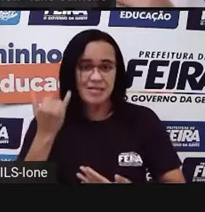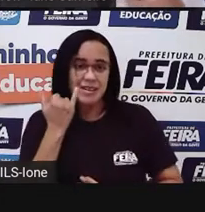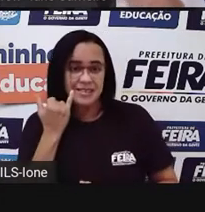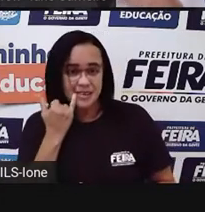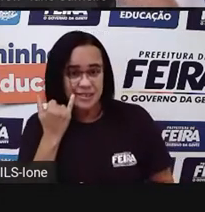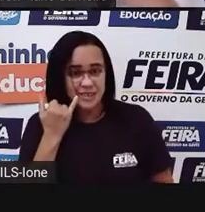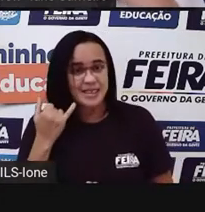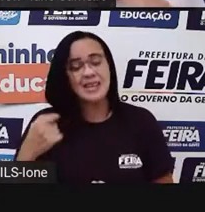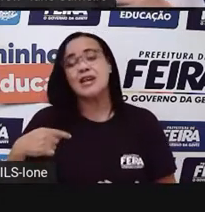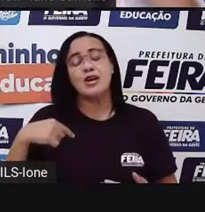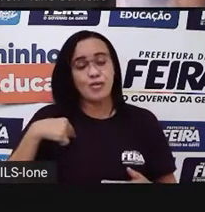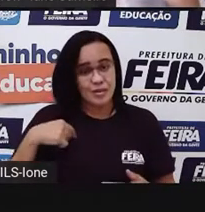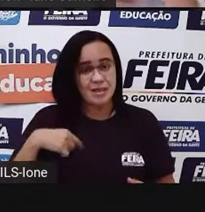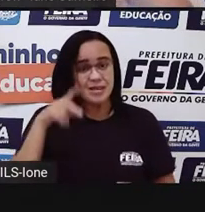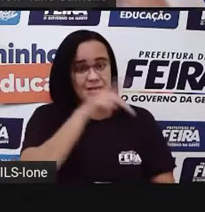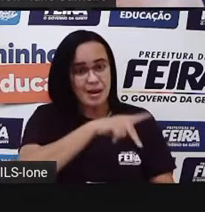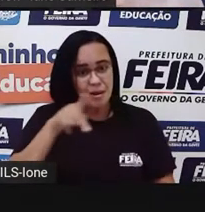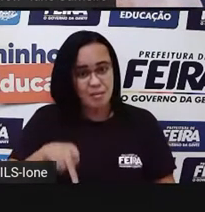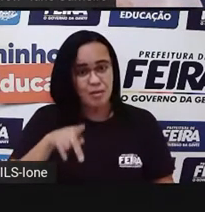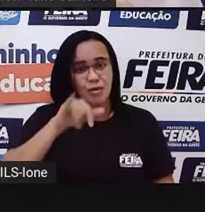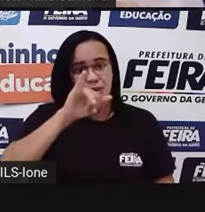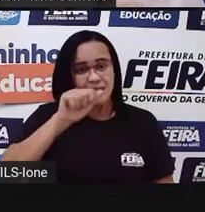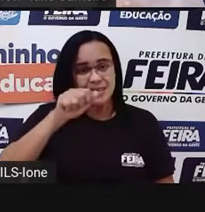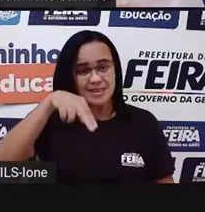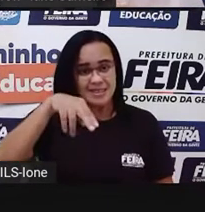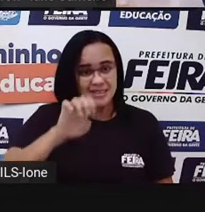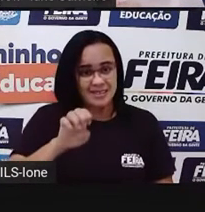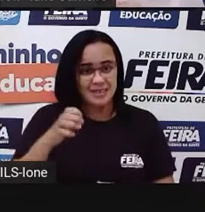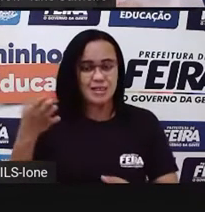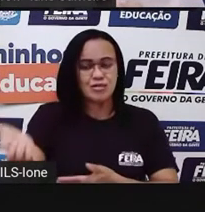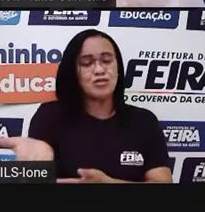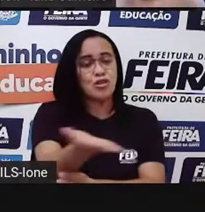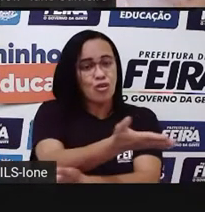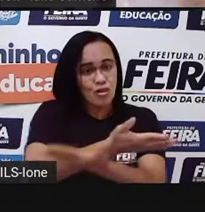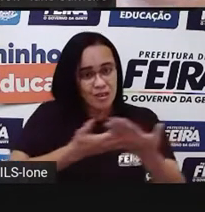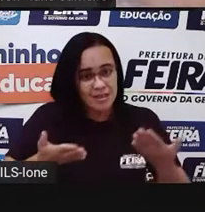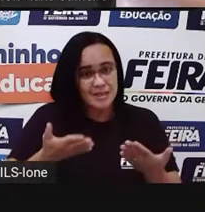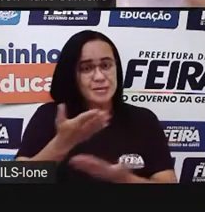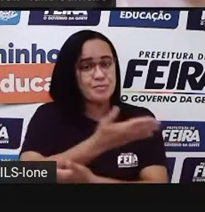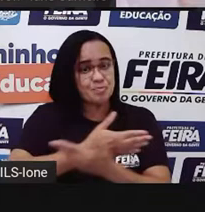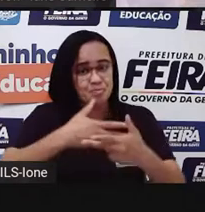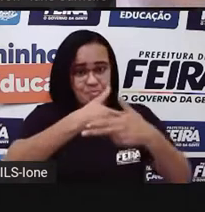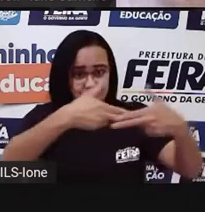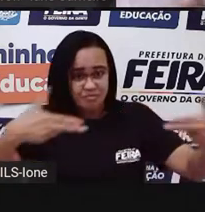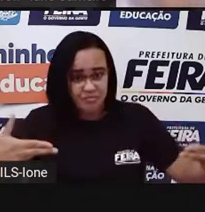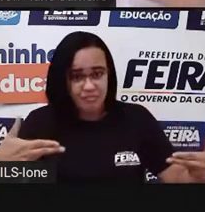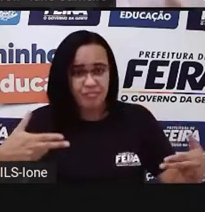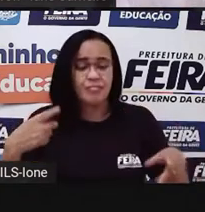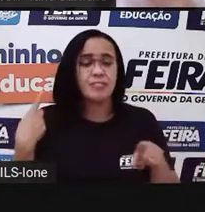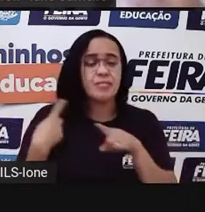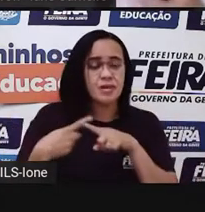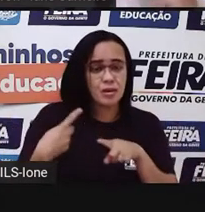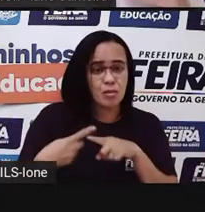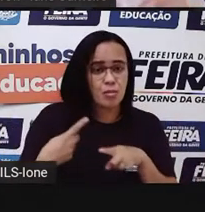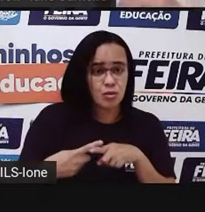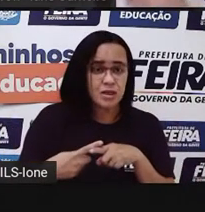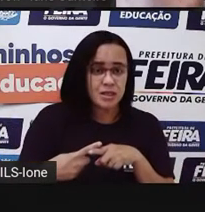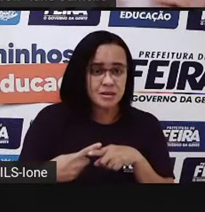e ela continuava precisando daquilo que eu tinha produzido, né? Então eles foram vendo formas de